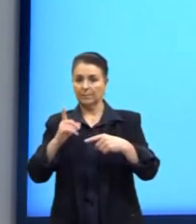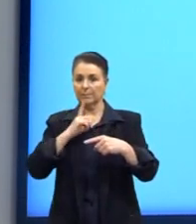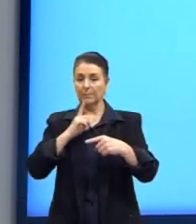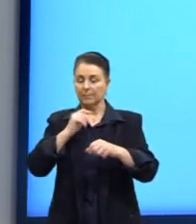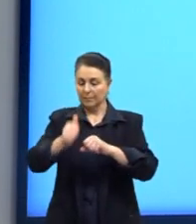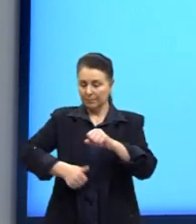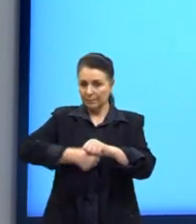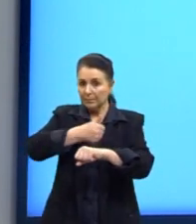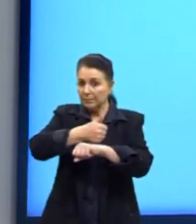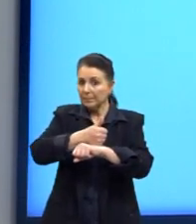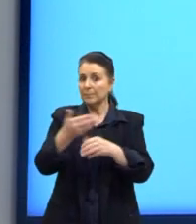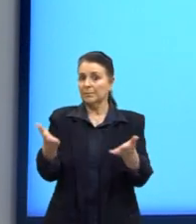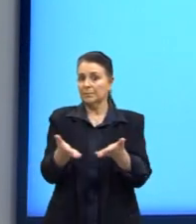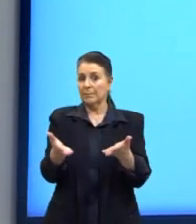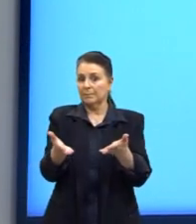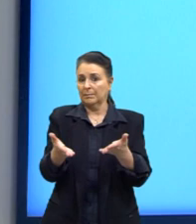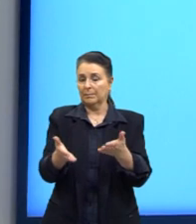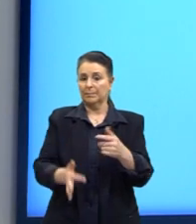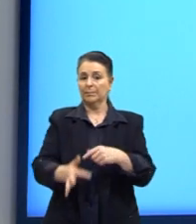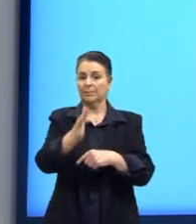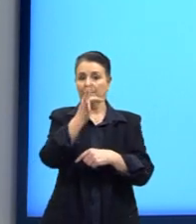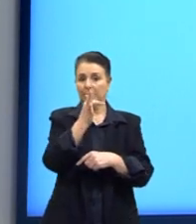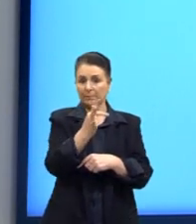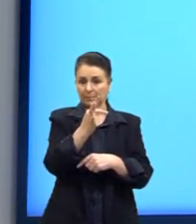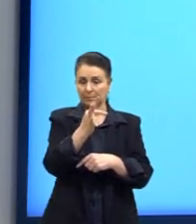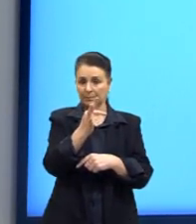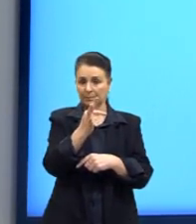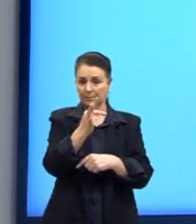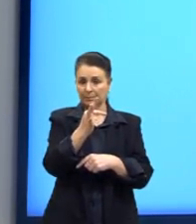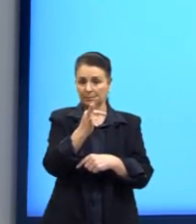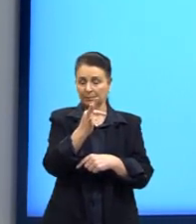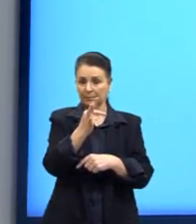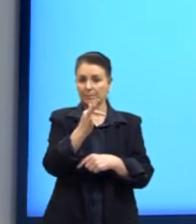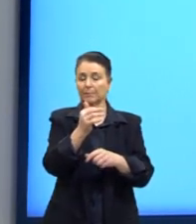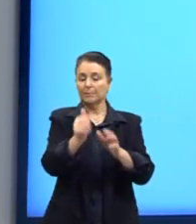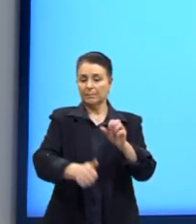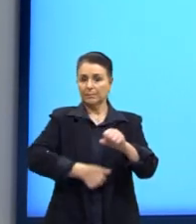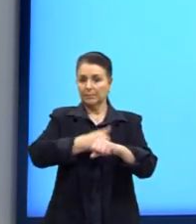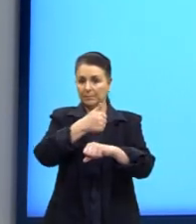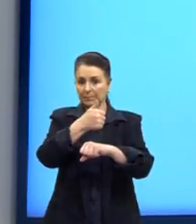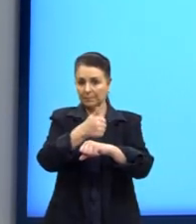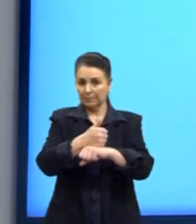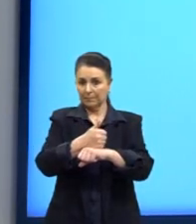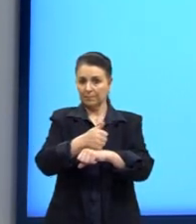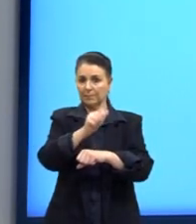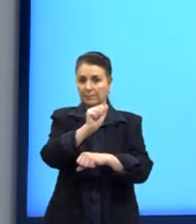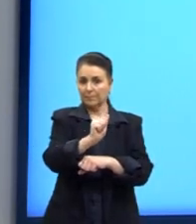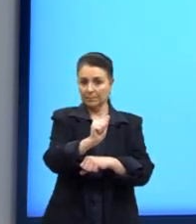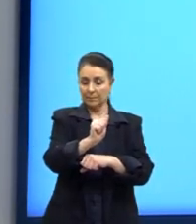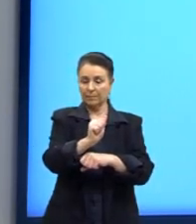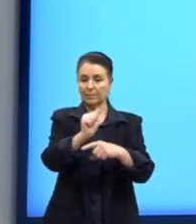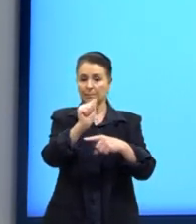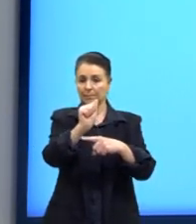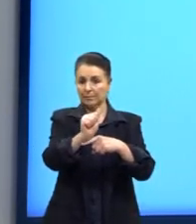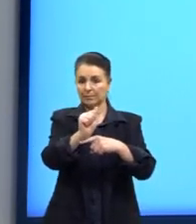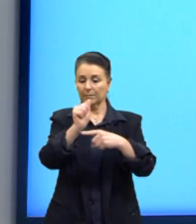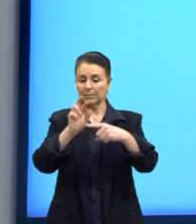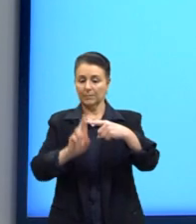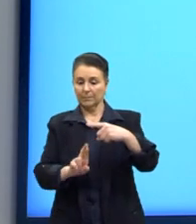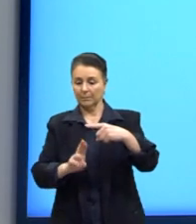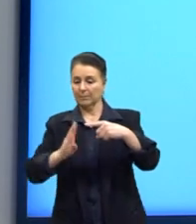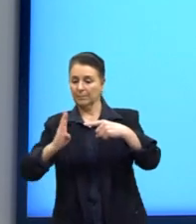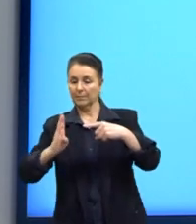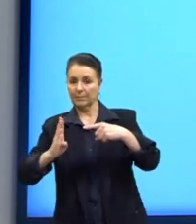substituir, né? Onde nós tínhamos f no logaritmando, nós podemos substituir por a sobre r elevado a b.